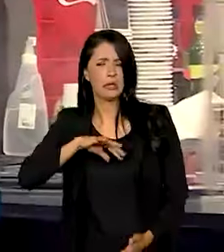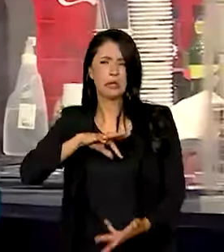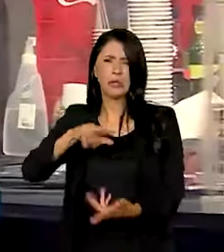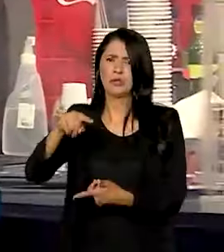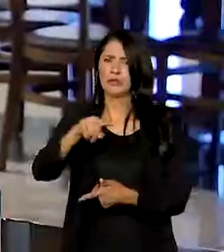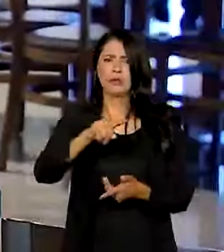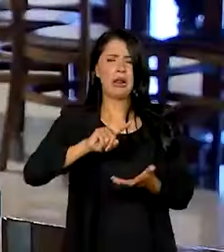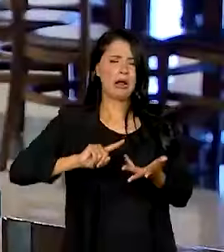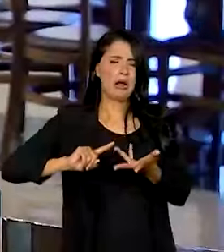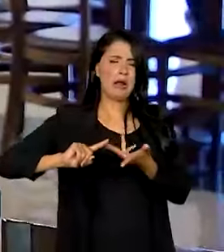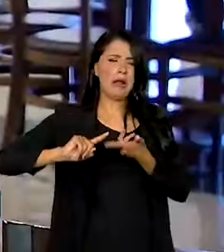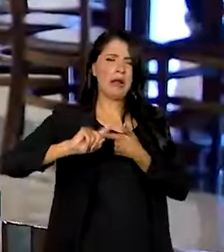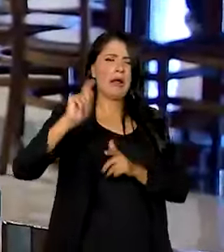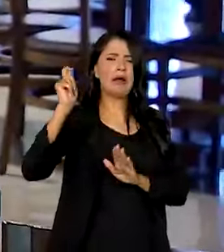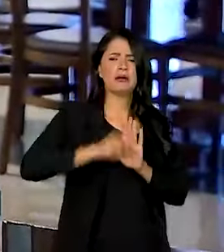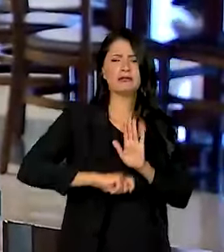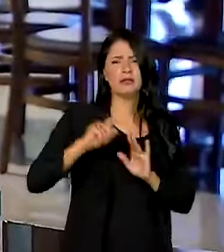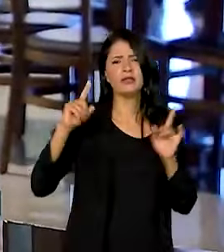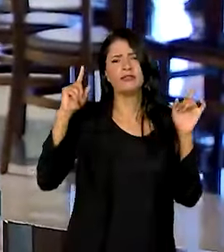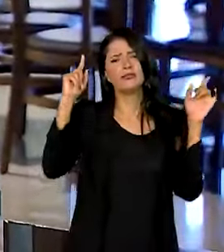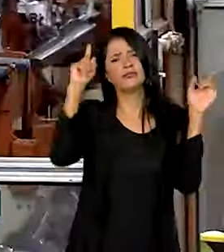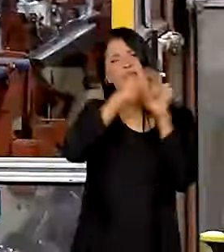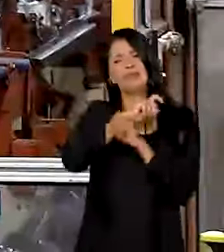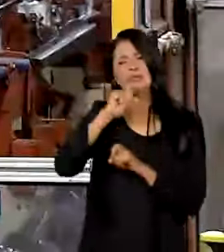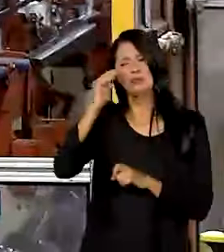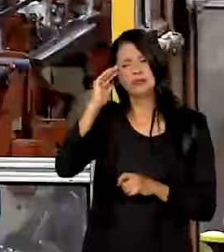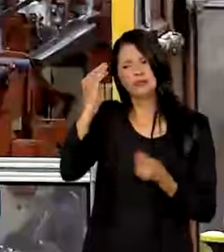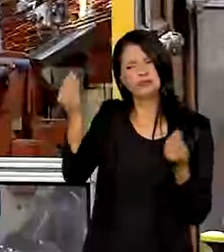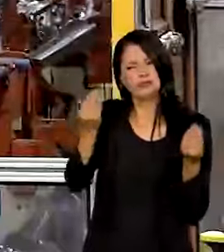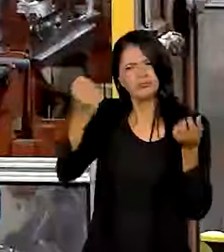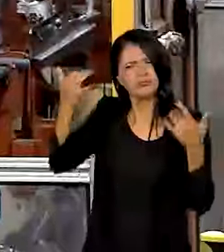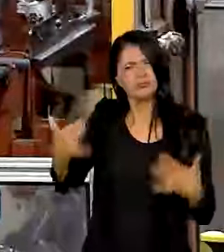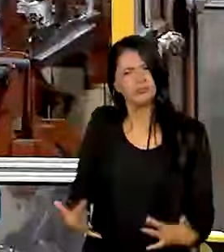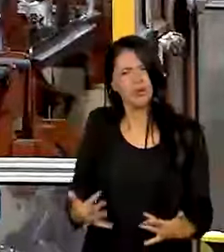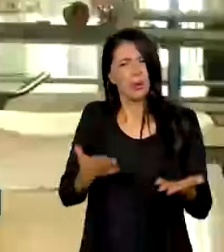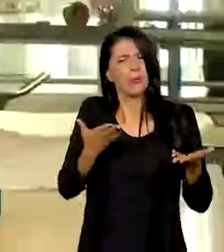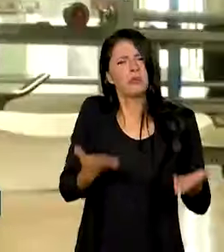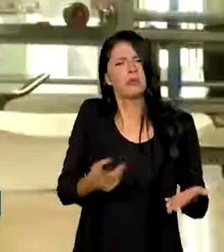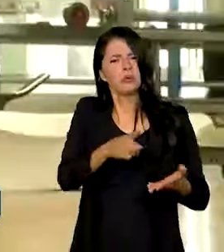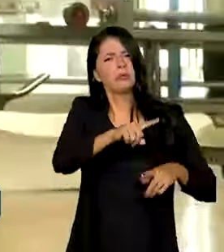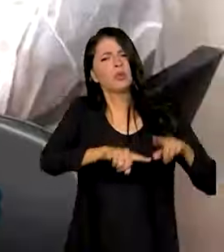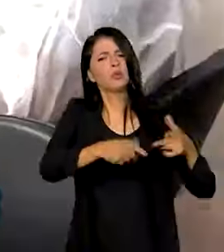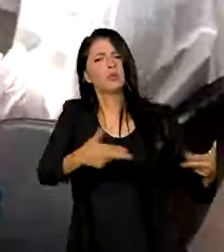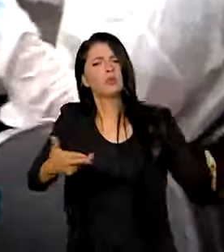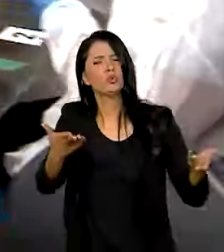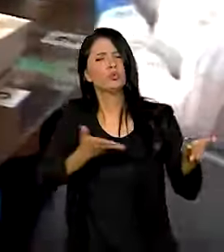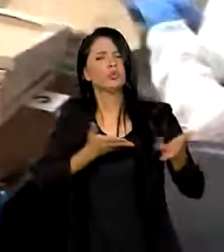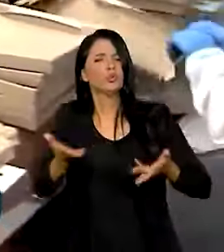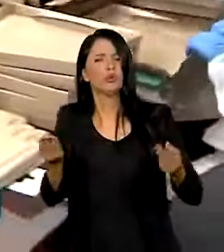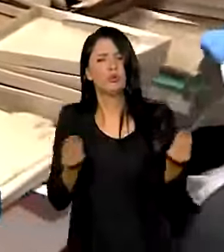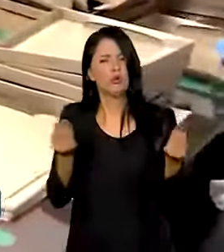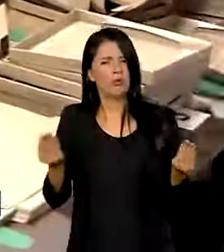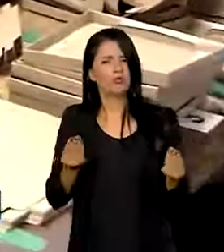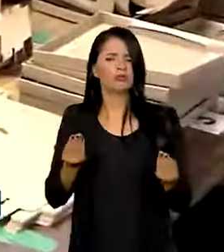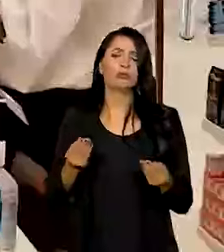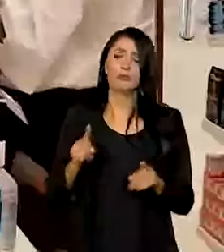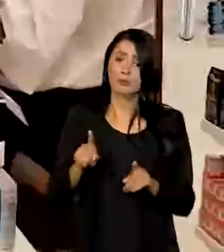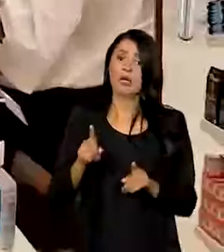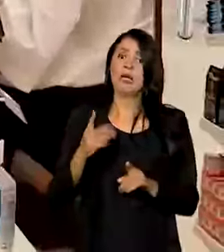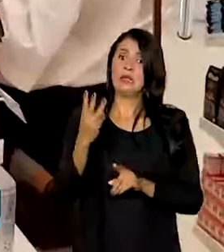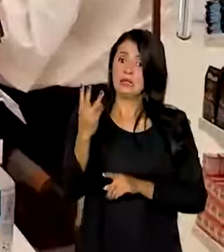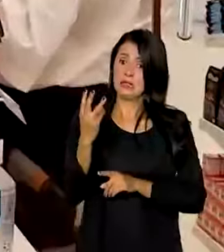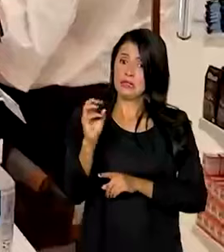impostos que fica difícil entender o peso dos tributos nos produtos e serviços. Por mais de três décadas,